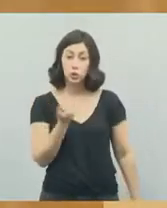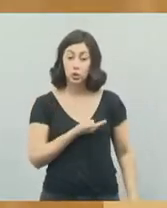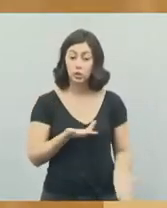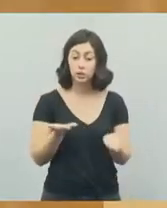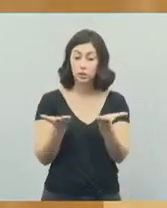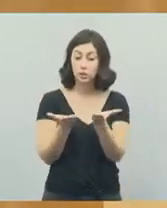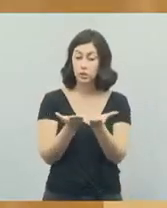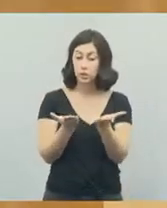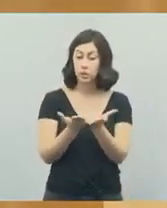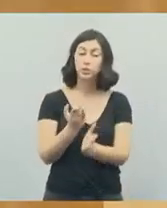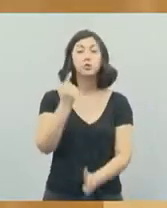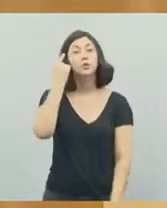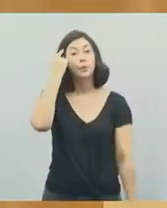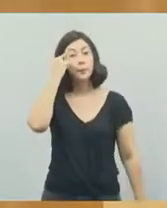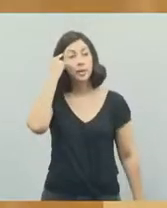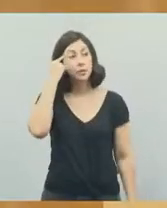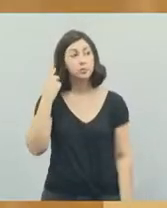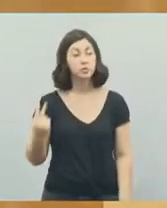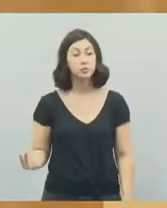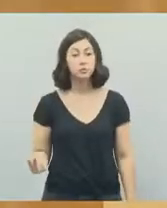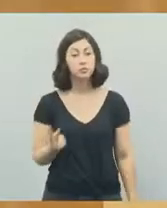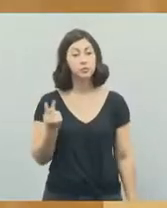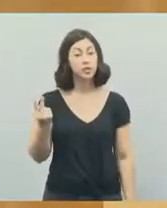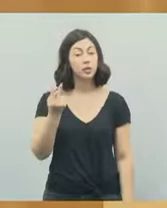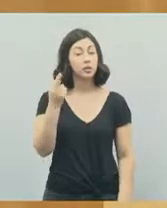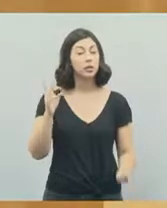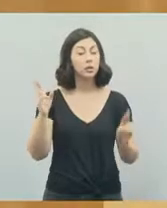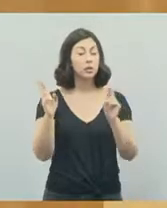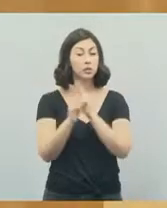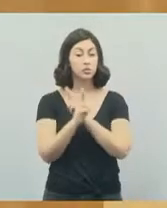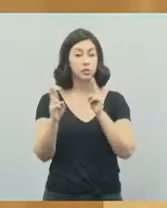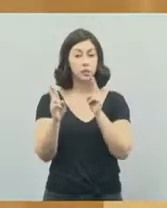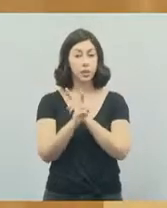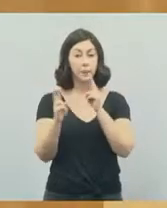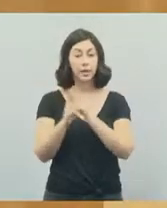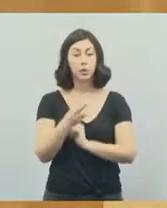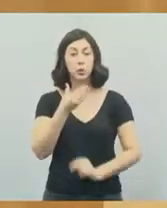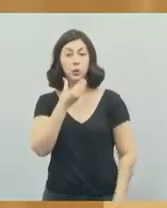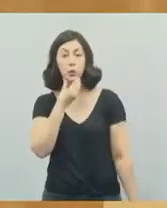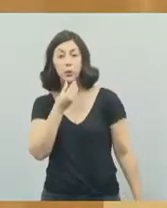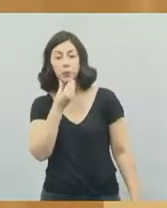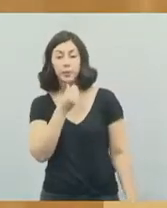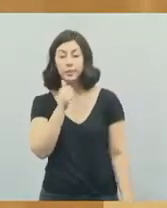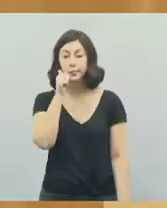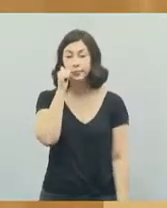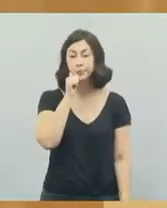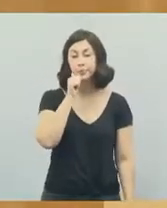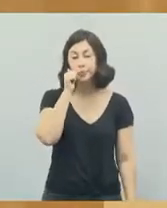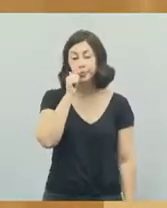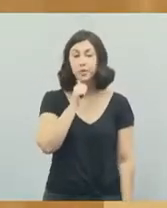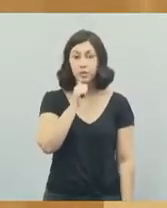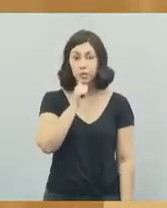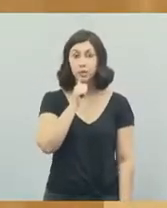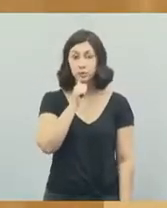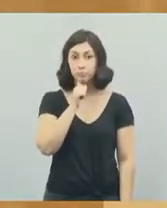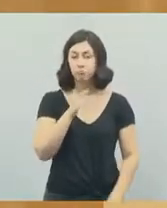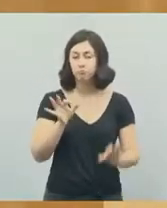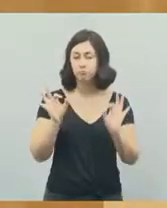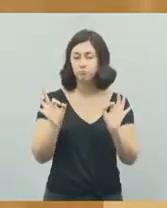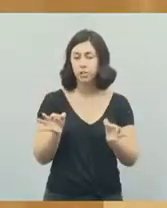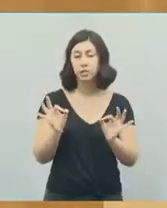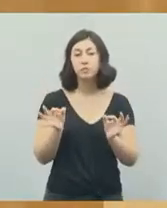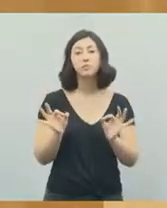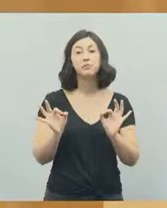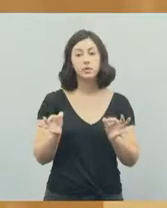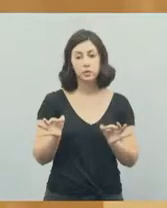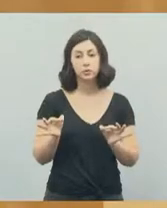cristão, nós valorizamos esse relacionamento entre homem e mulher, que é um relacionamento perfeito,